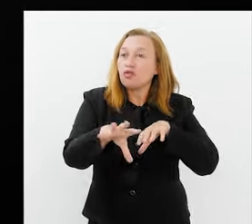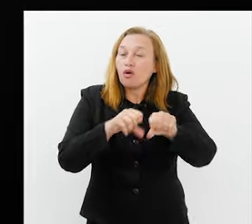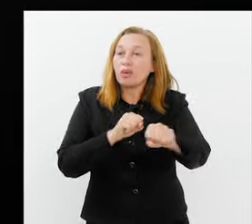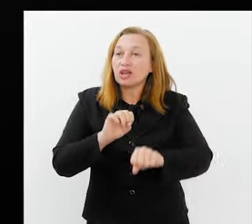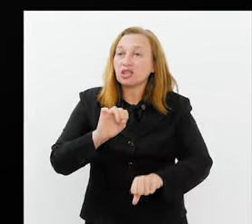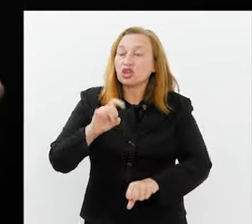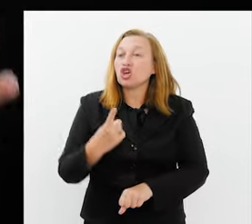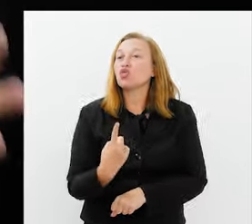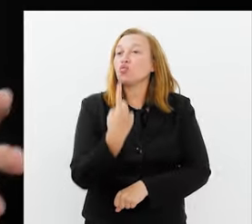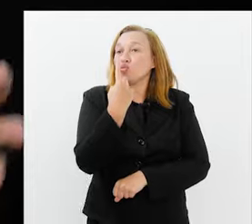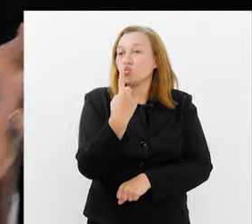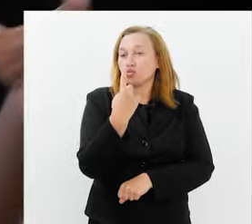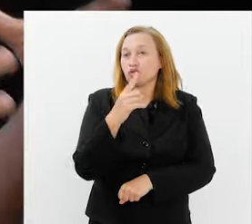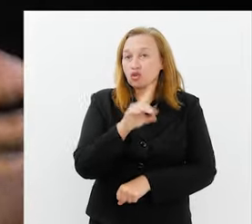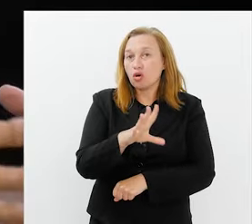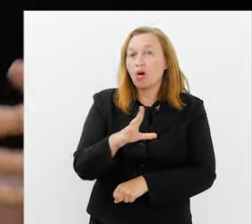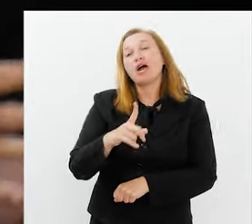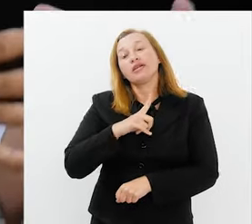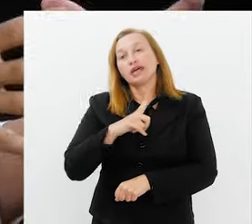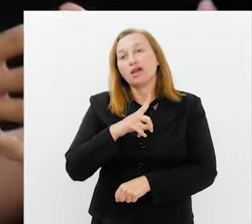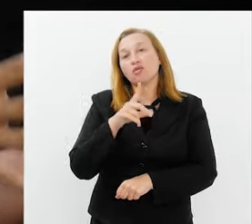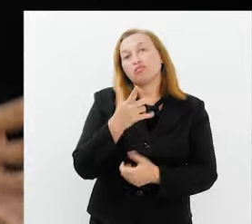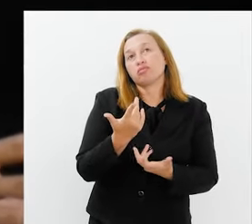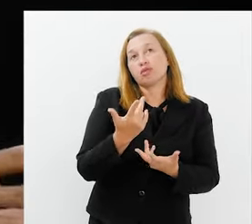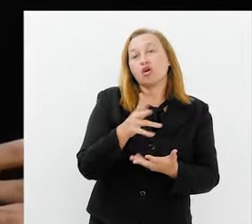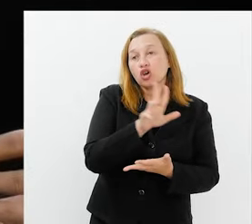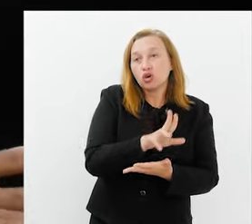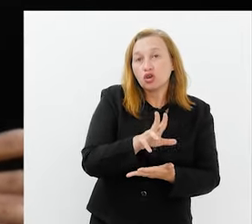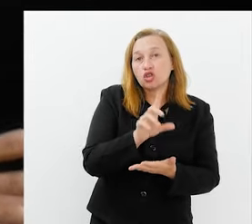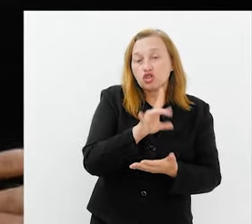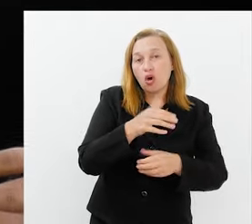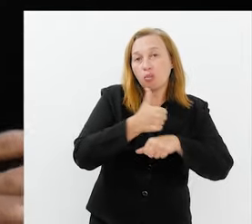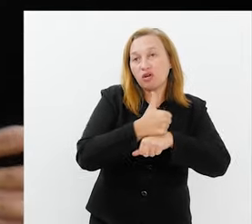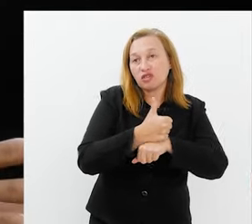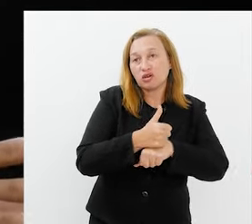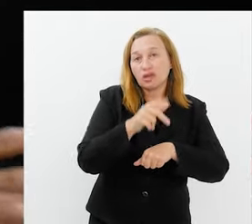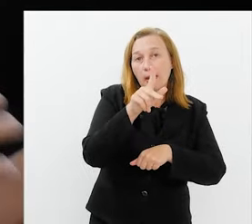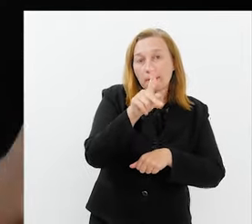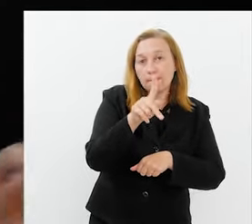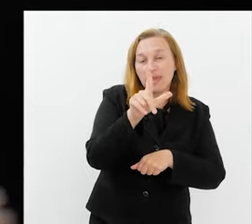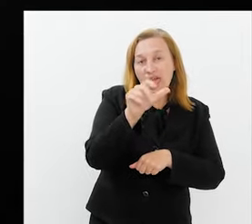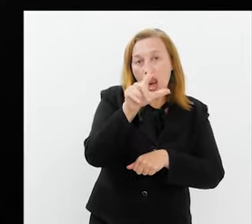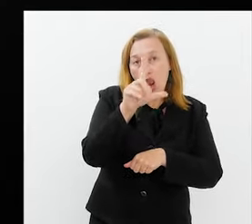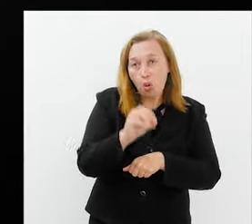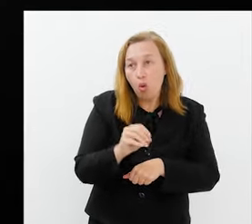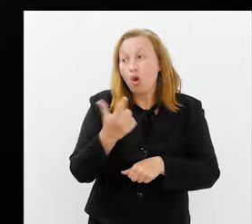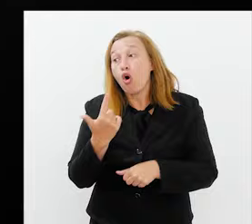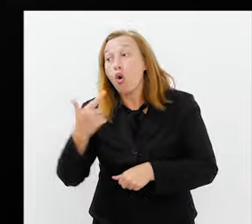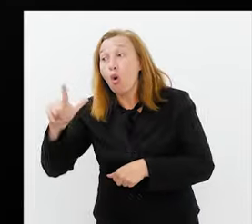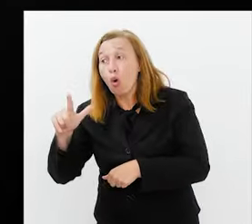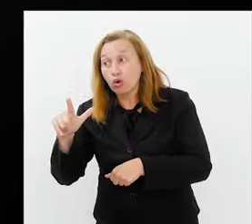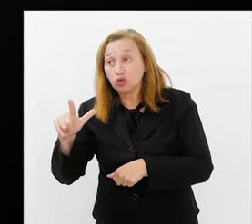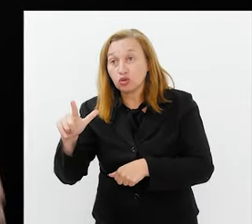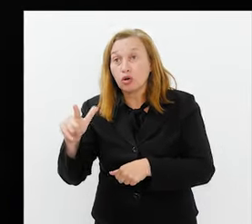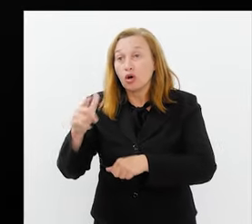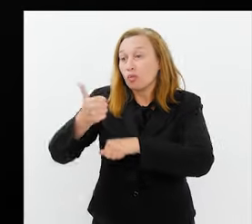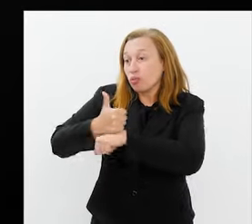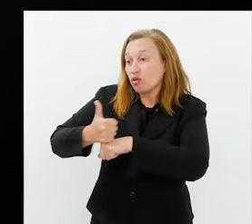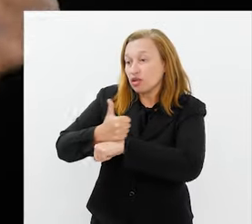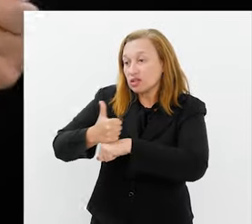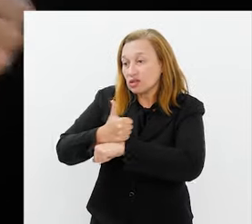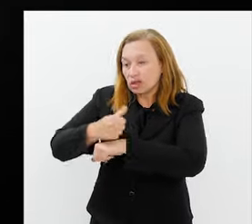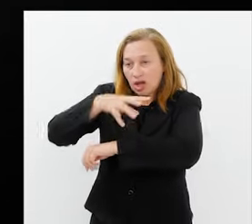Tem um profissional que só faz os moldes para uma prótese. O profissional que esculpe, o